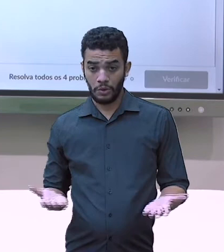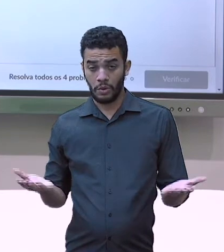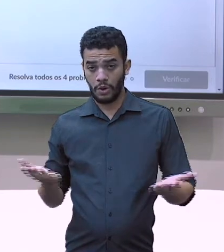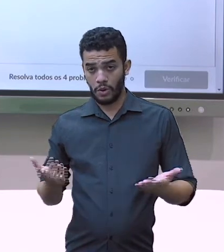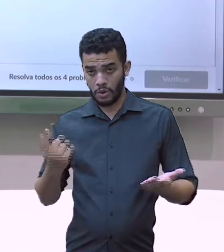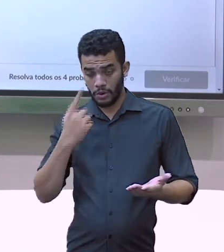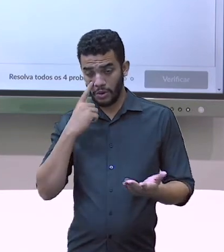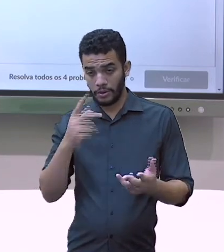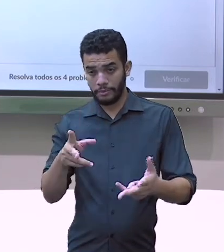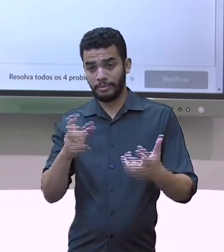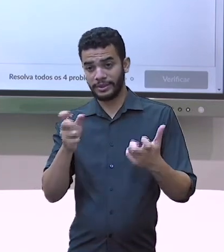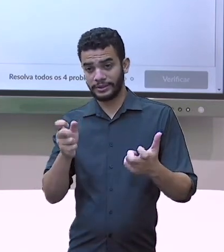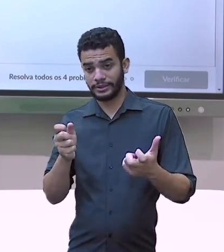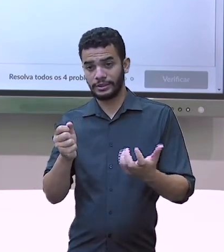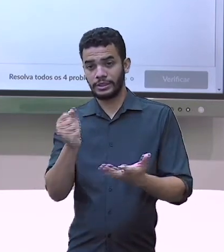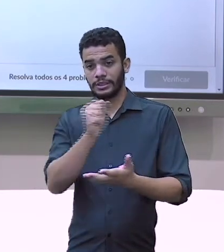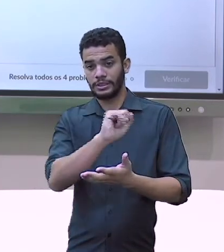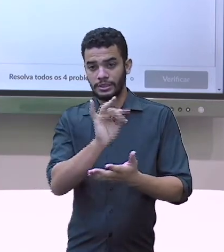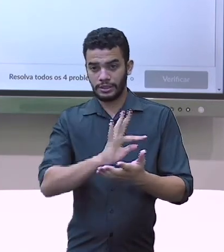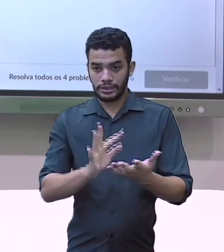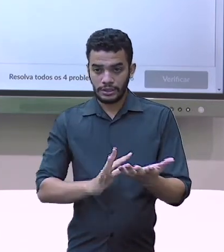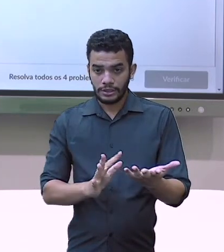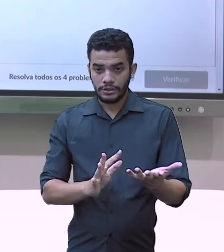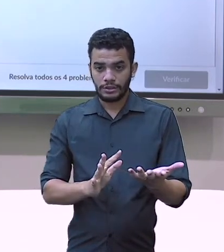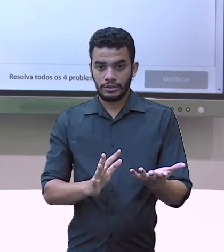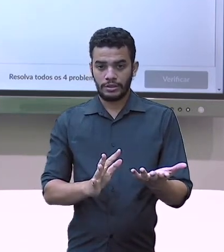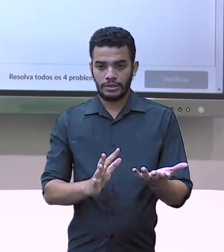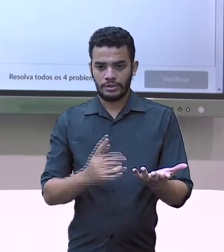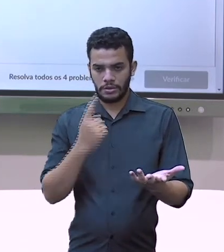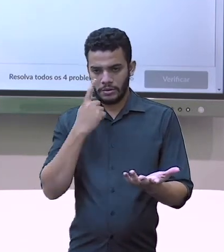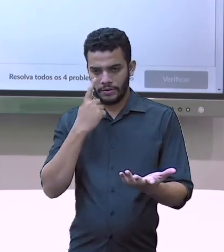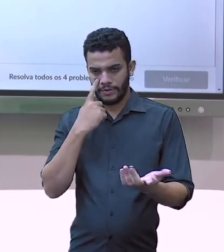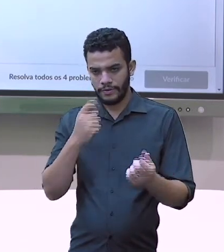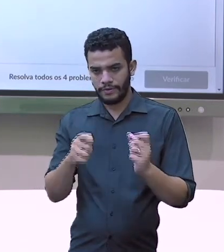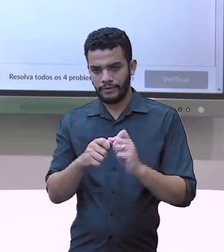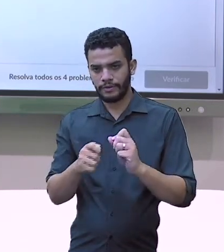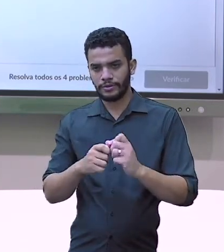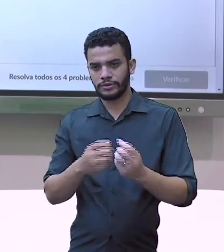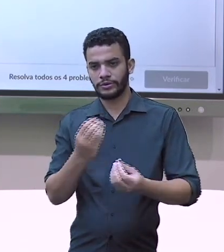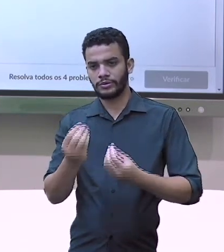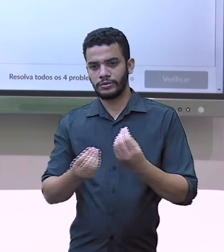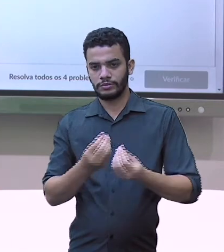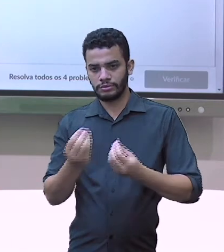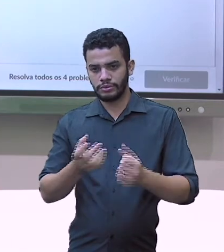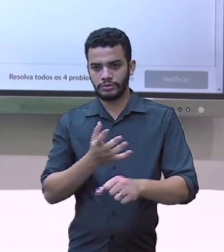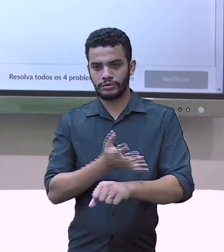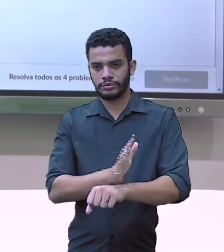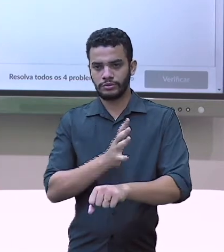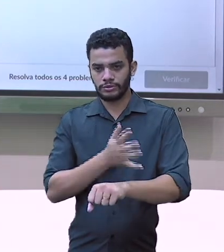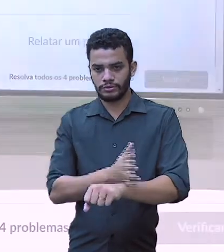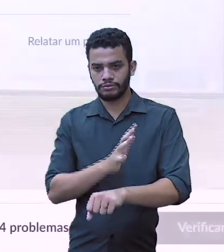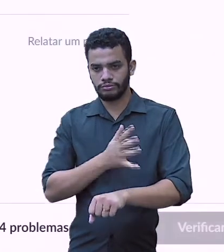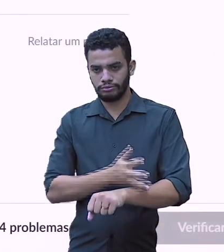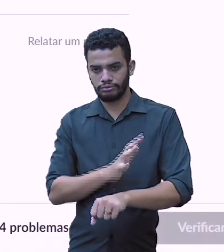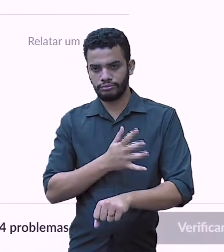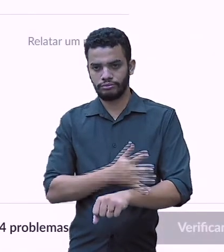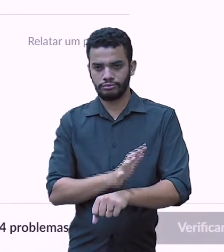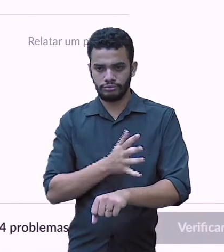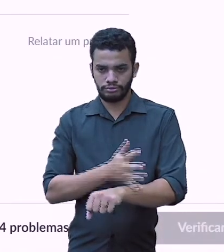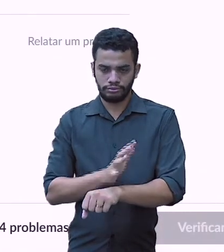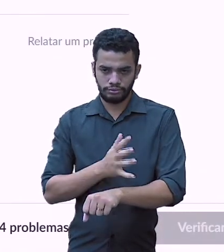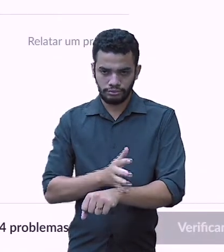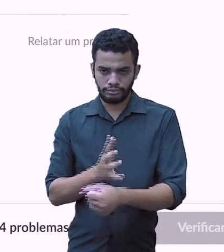atividade na plataforma Khan Academy, né? Então, nós vamos praticar aqui a soma de números decimais